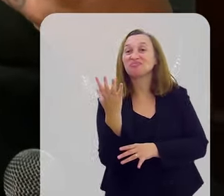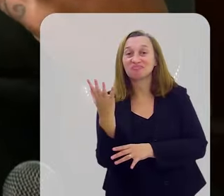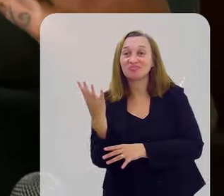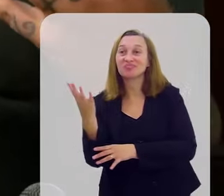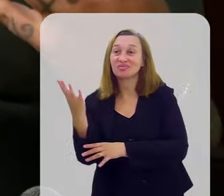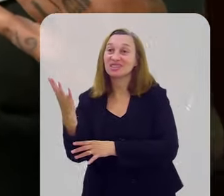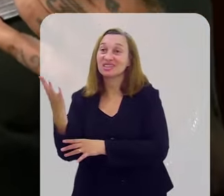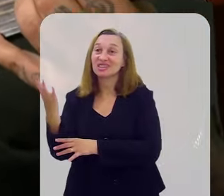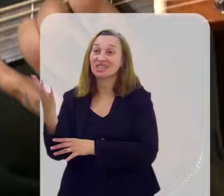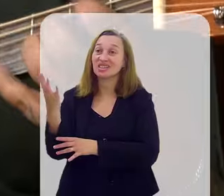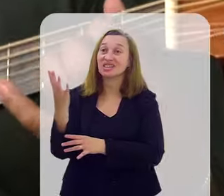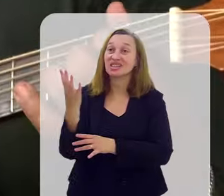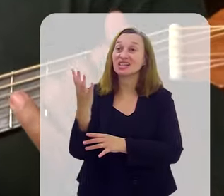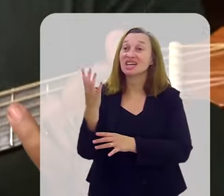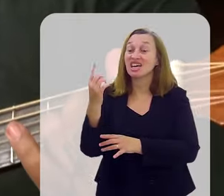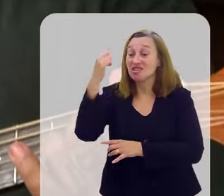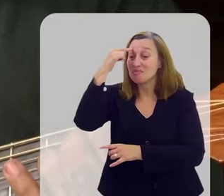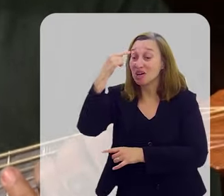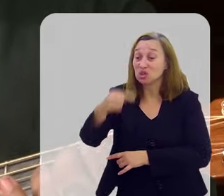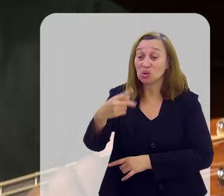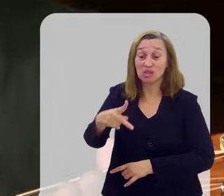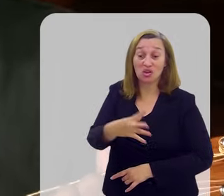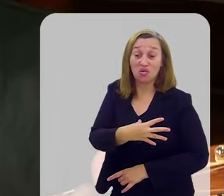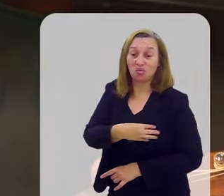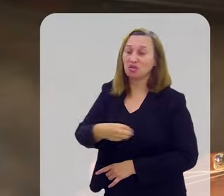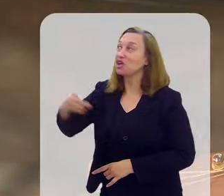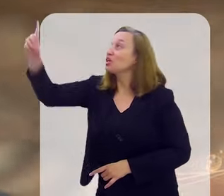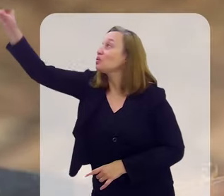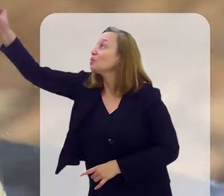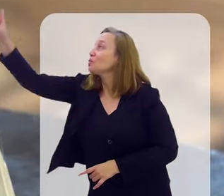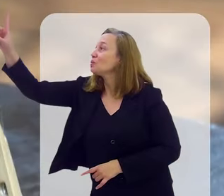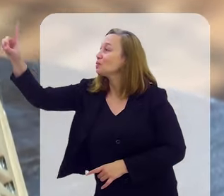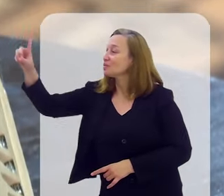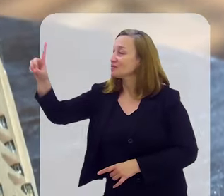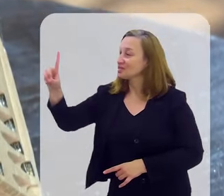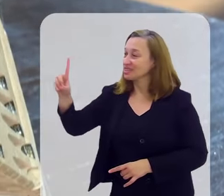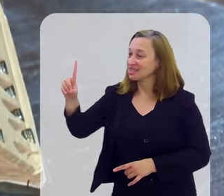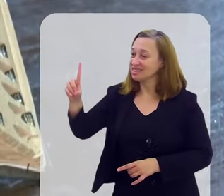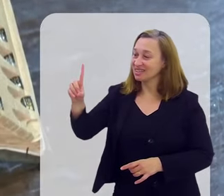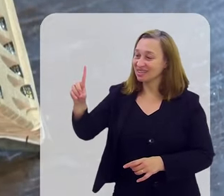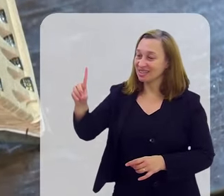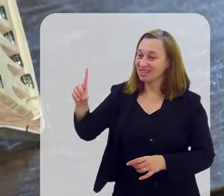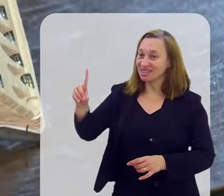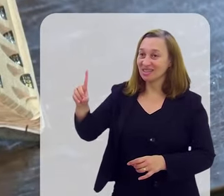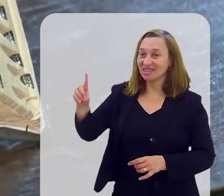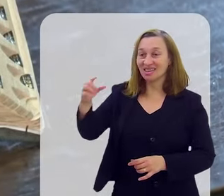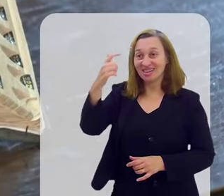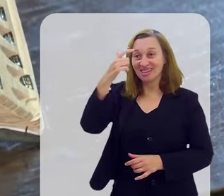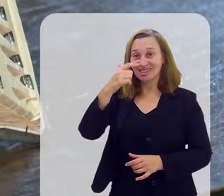Criador do universo